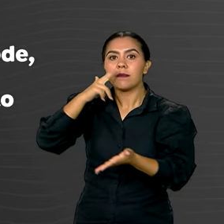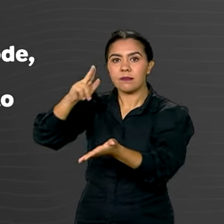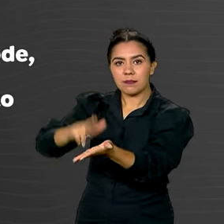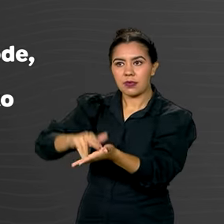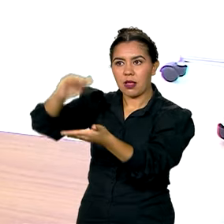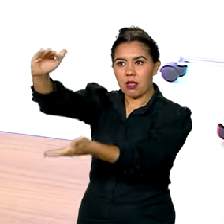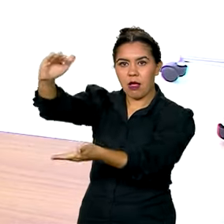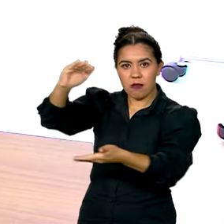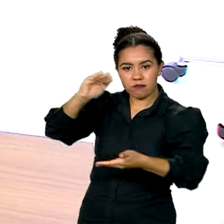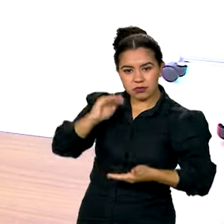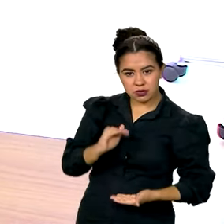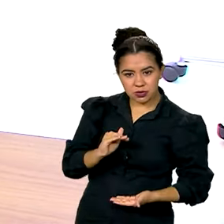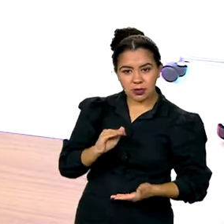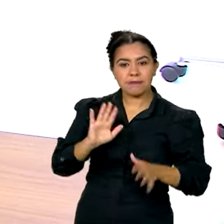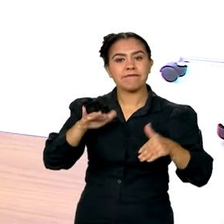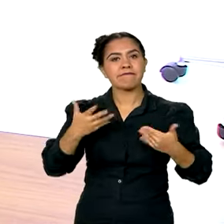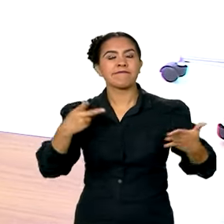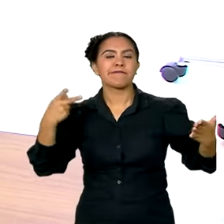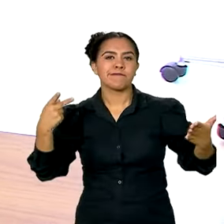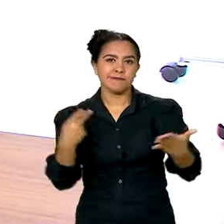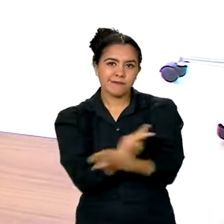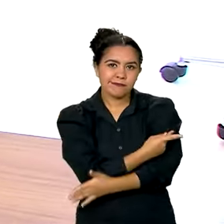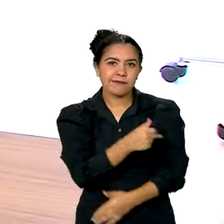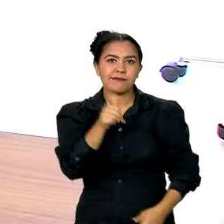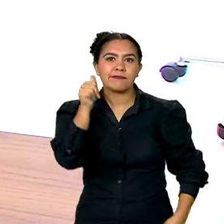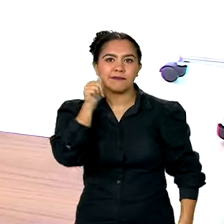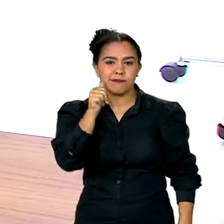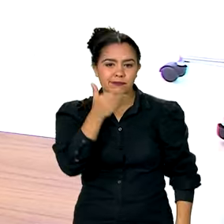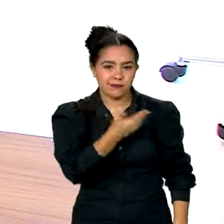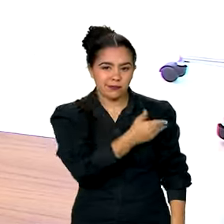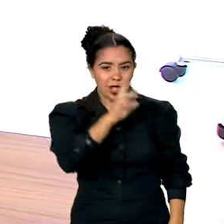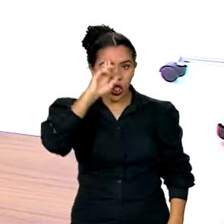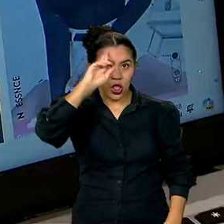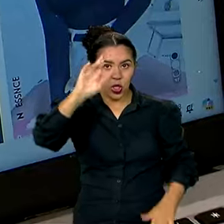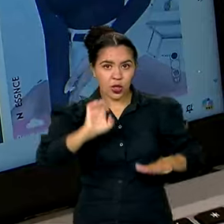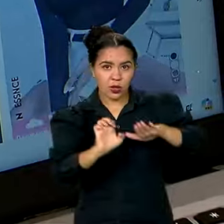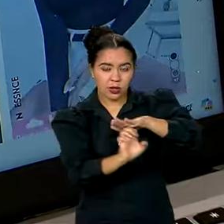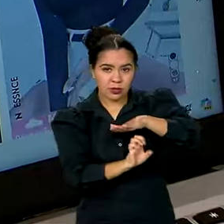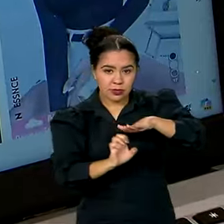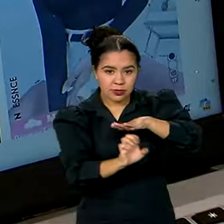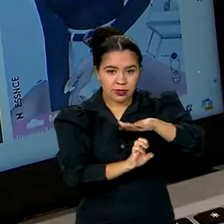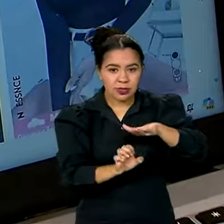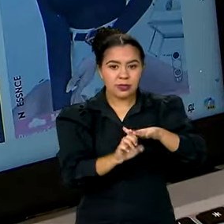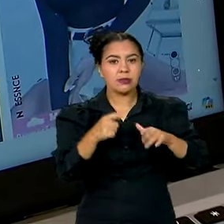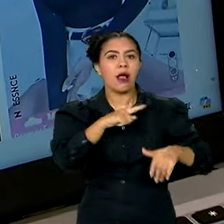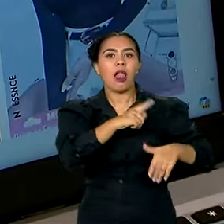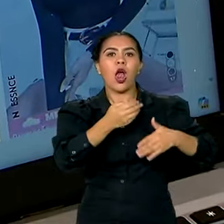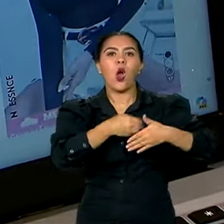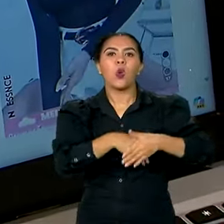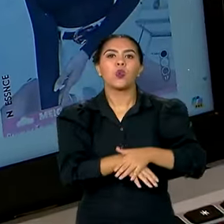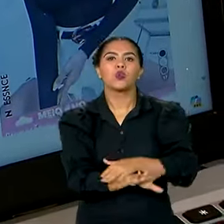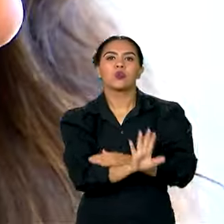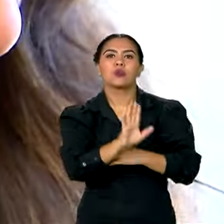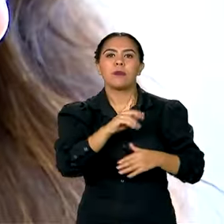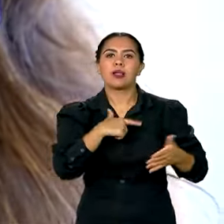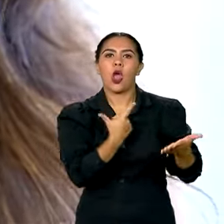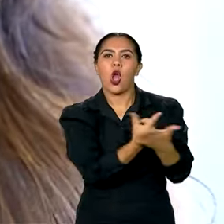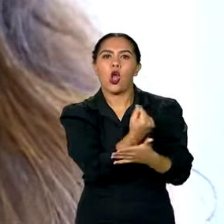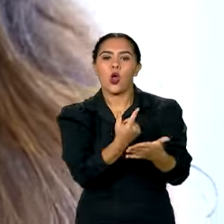o que aconteceu com essa empresária que costuma fazer muitas compras pela internet.